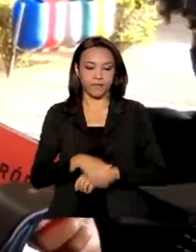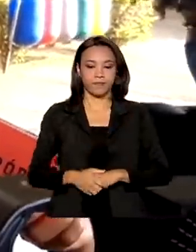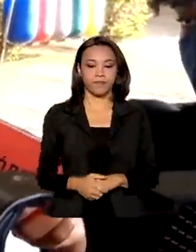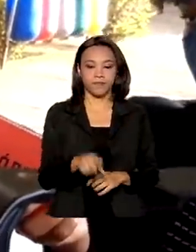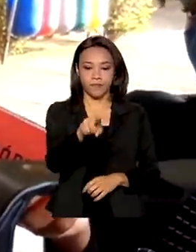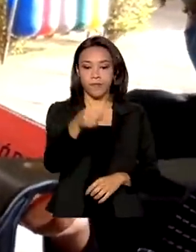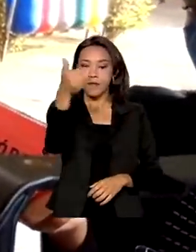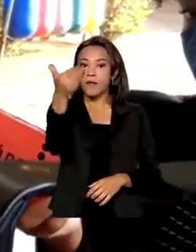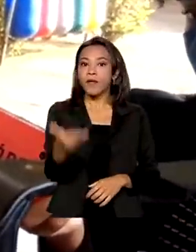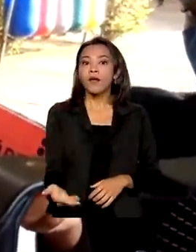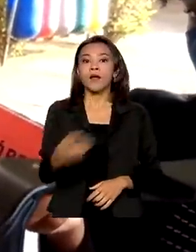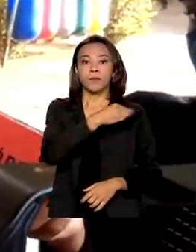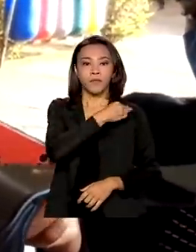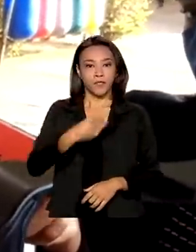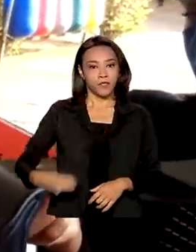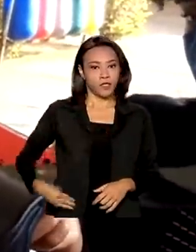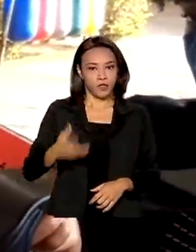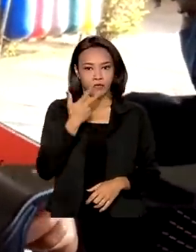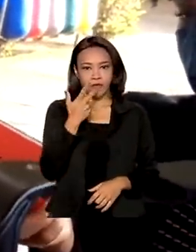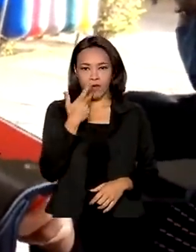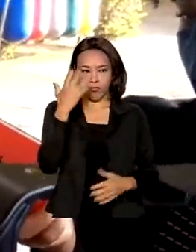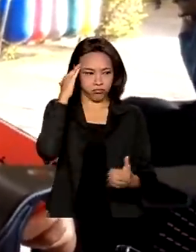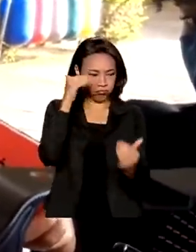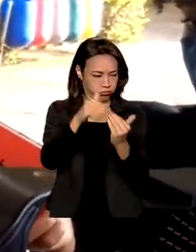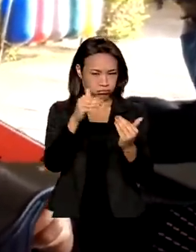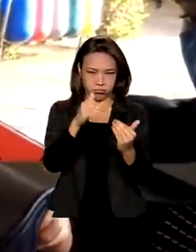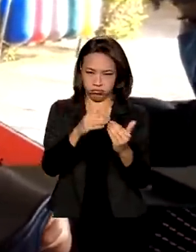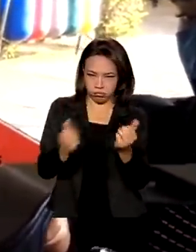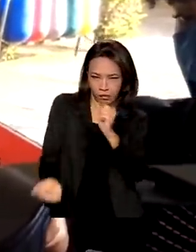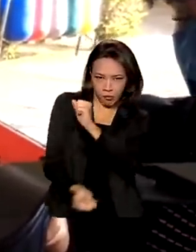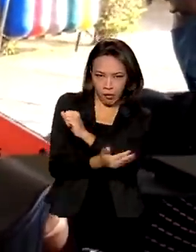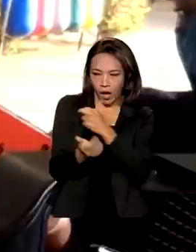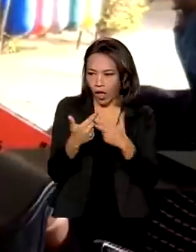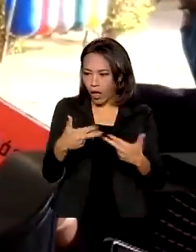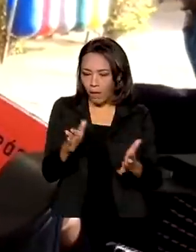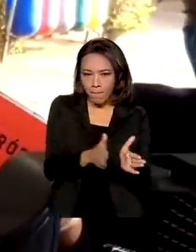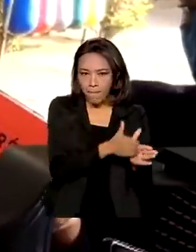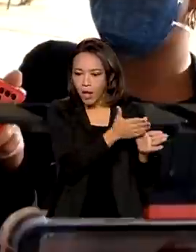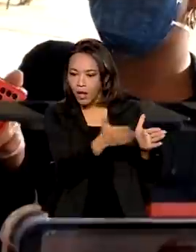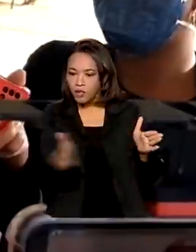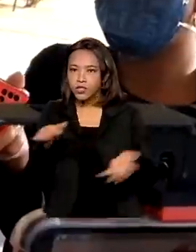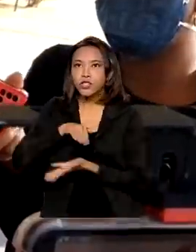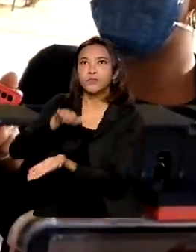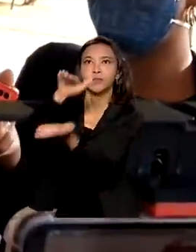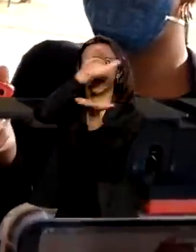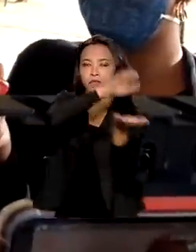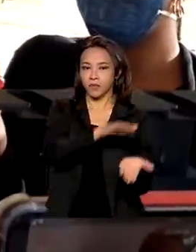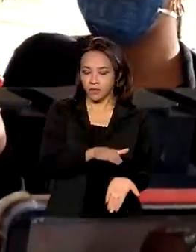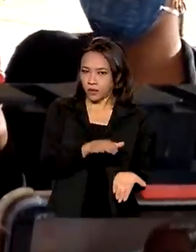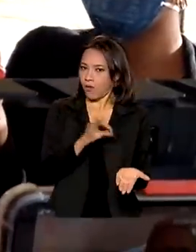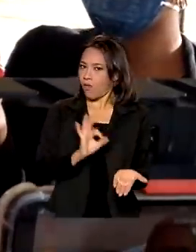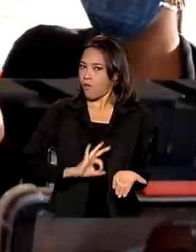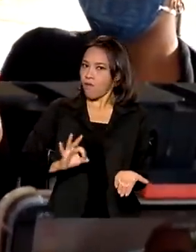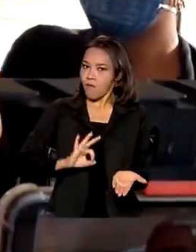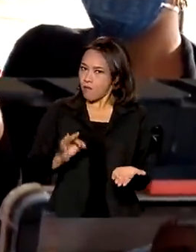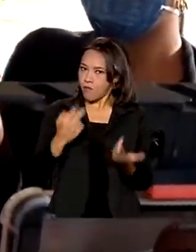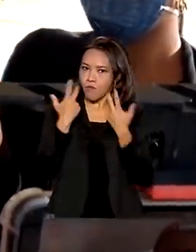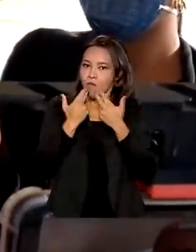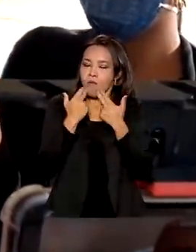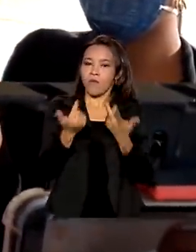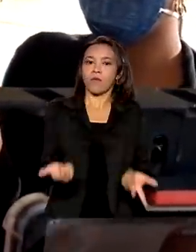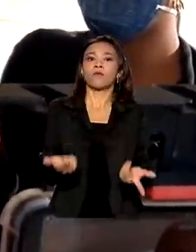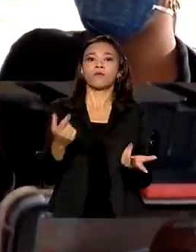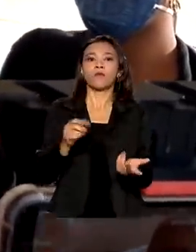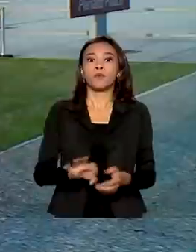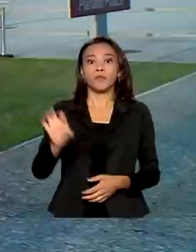O ministro da Saúde negou qualquer irregularidade no processo de distribuição de vacinas contra a Covid-19